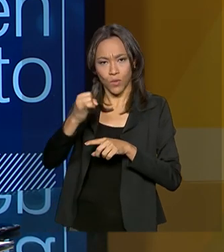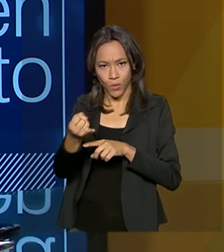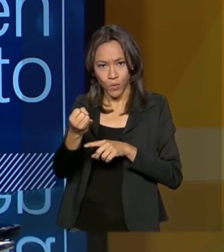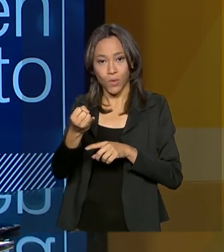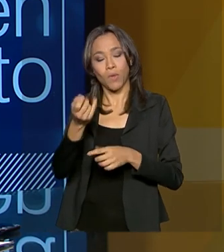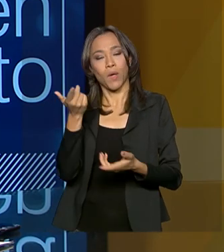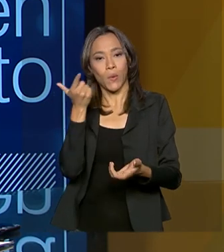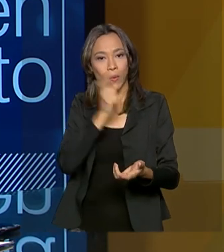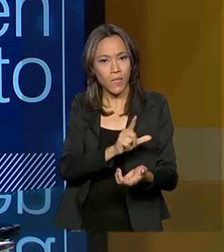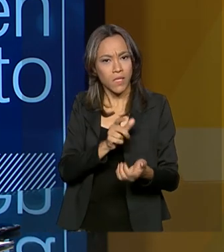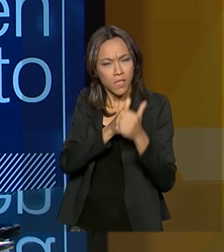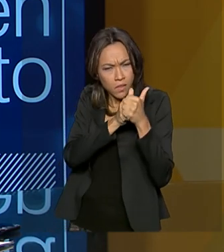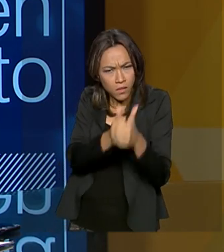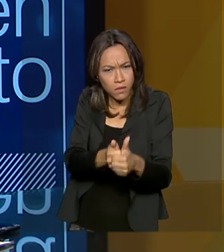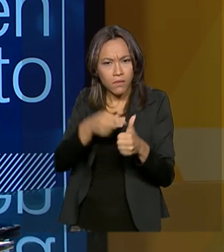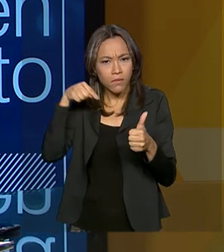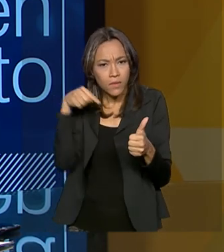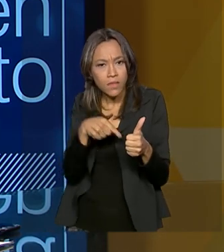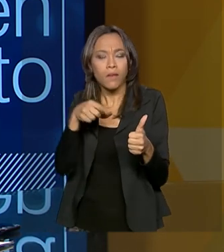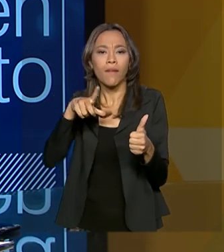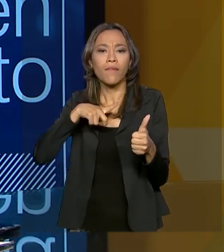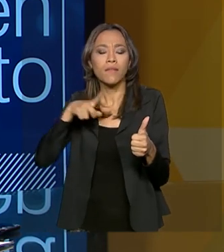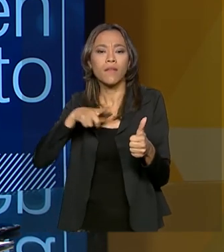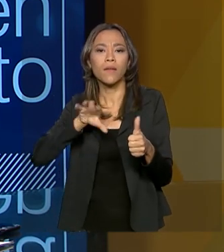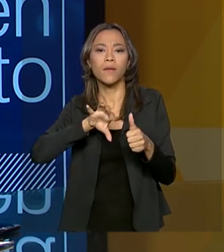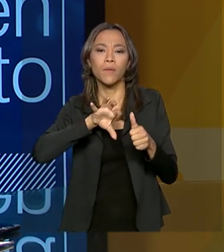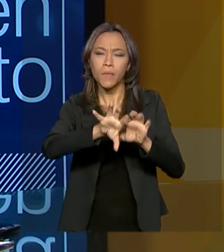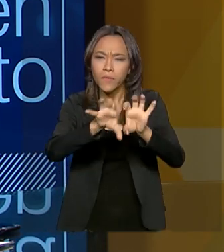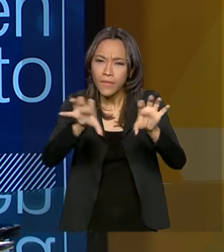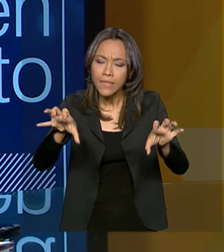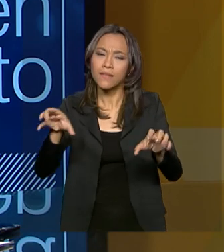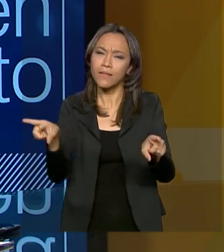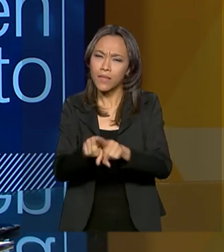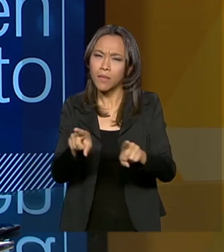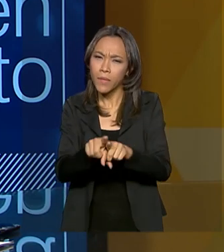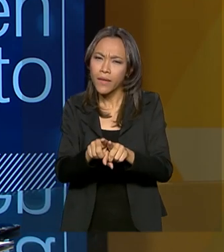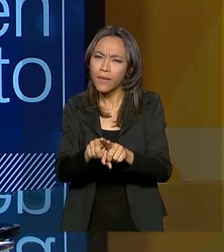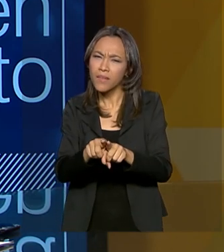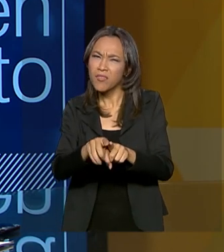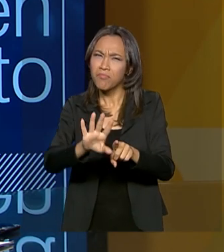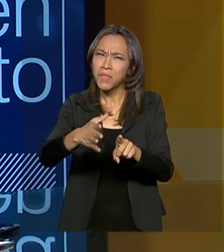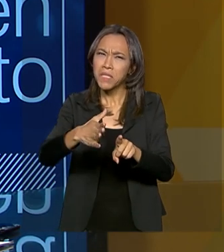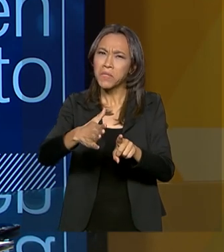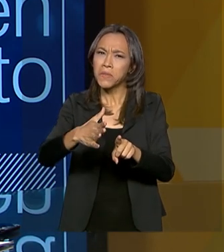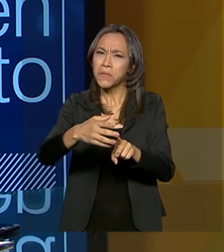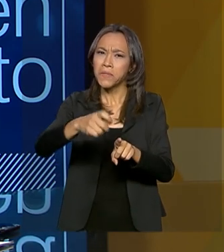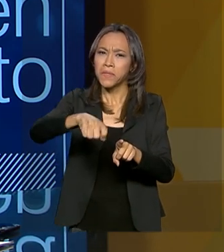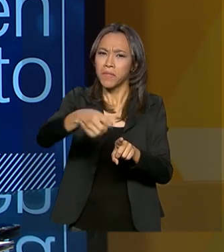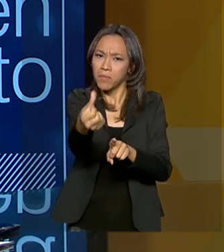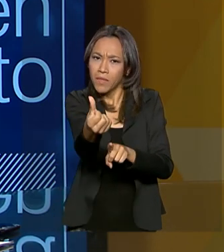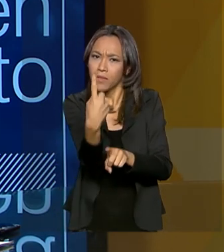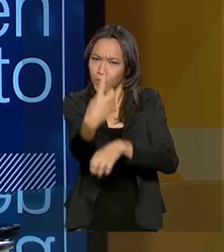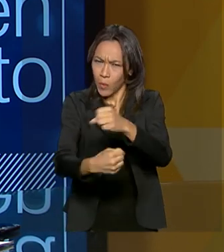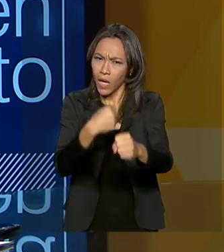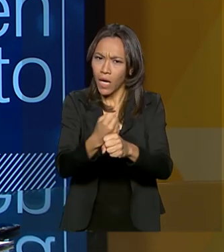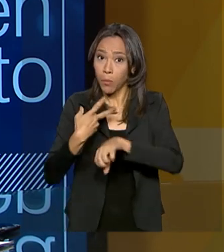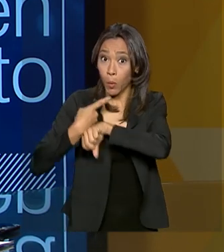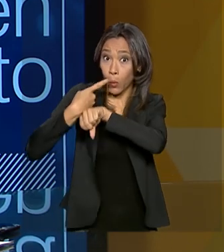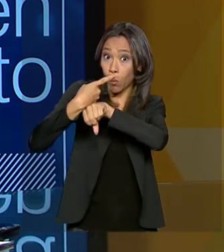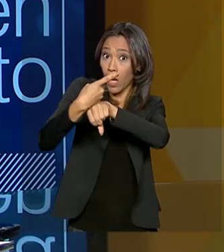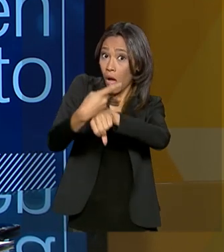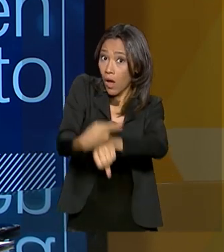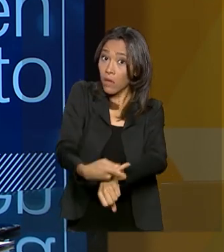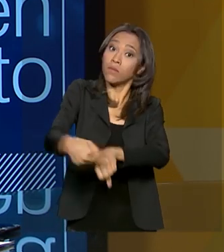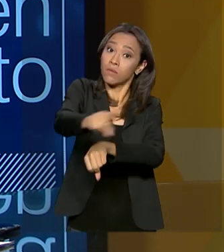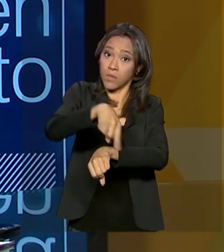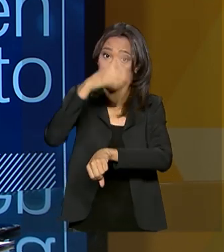considerando esse mesmo raciocínio, vão ter um impacto também daqui a um tempo, seis meses, um ano, com mais procura por parte